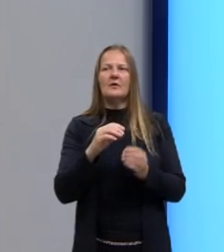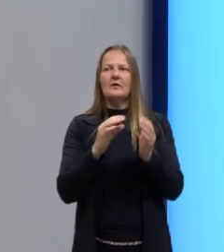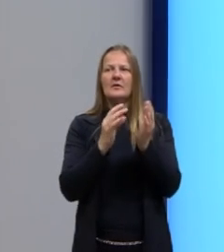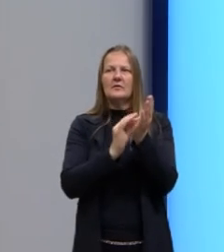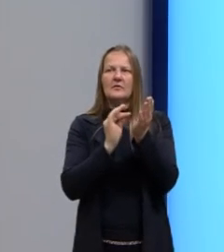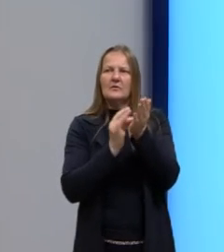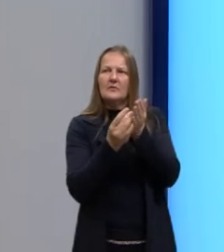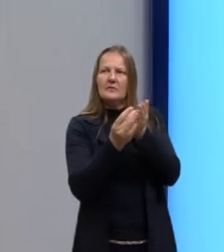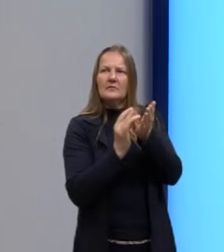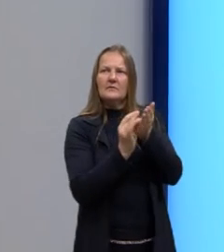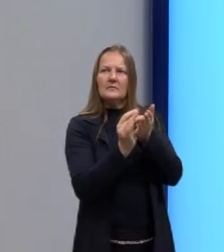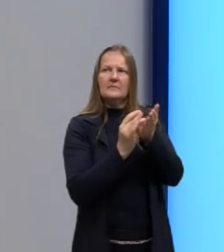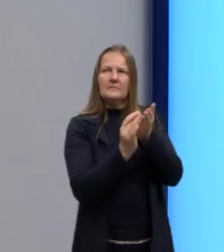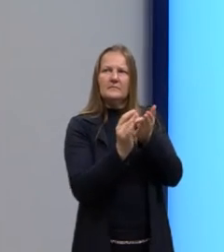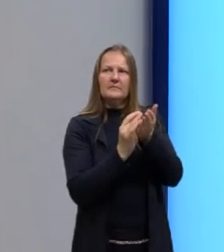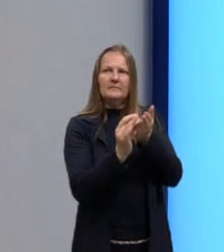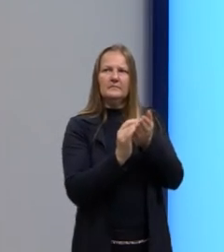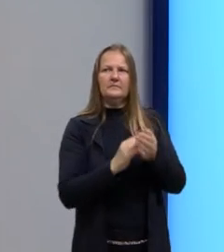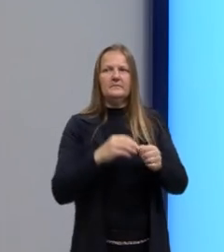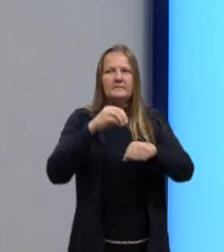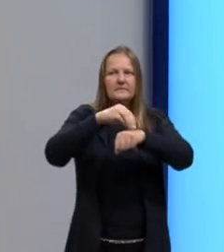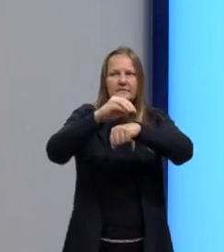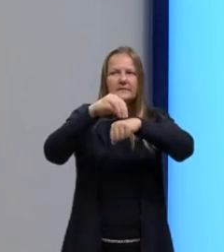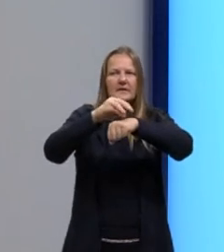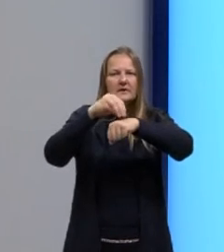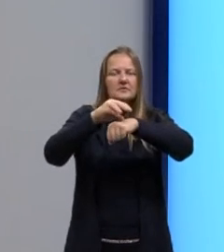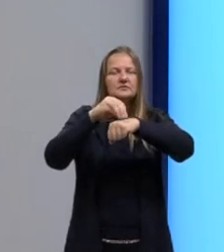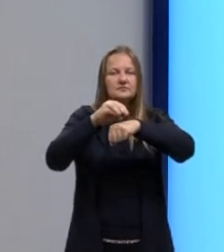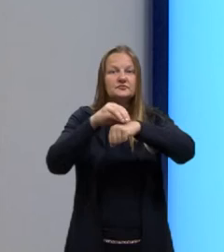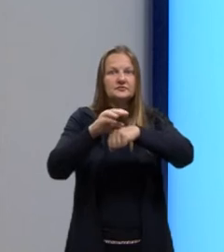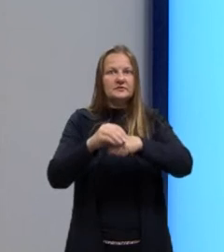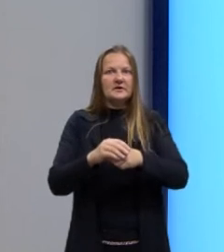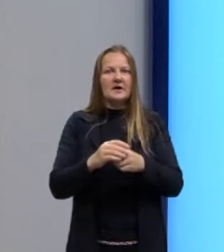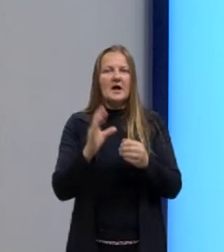ensinando a fazer, dando dicas sobre